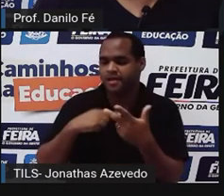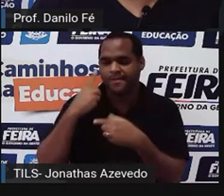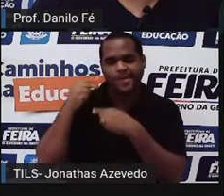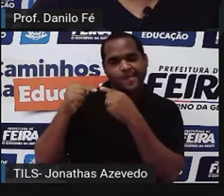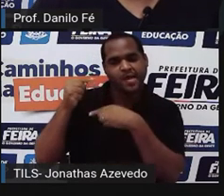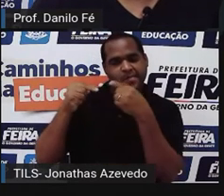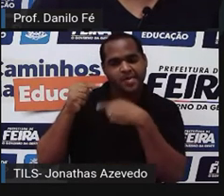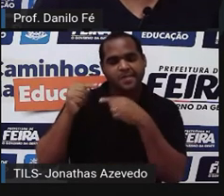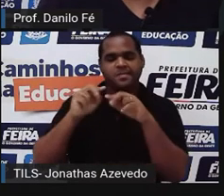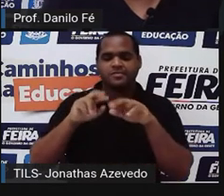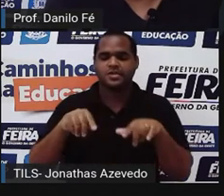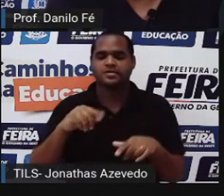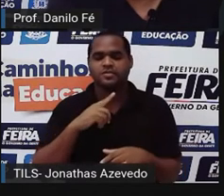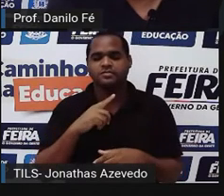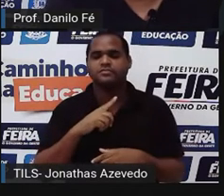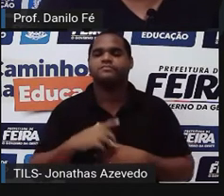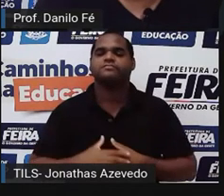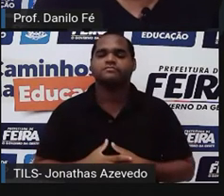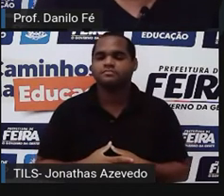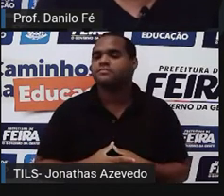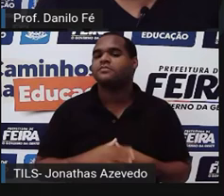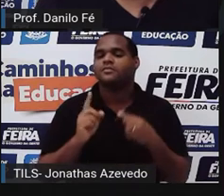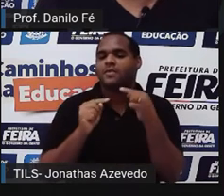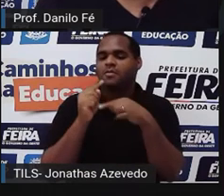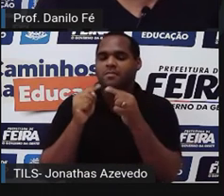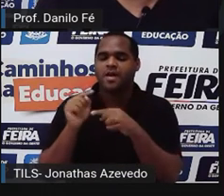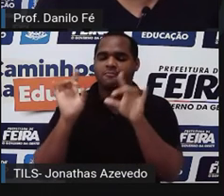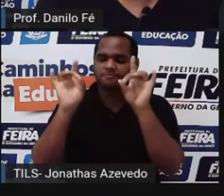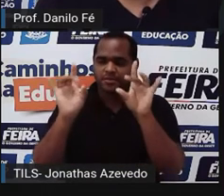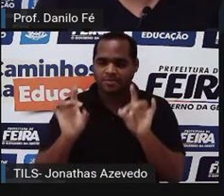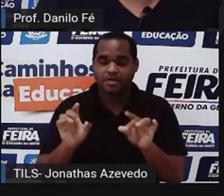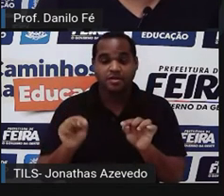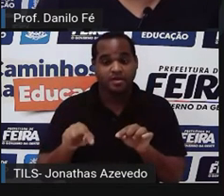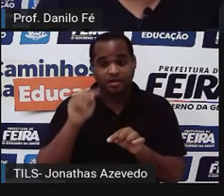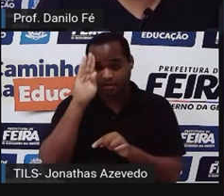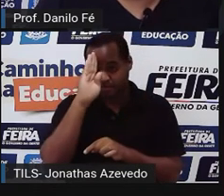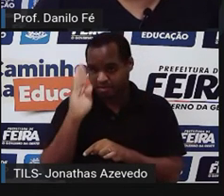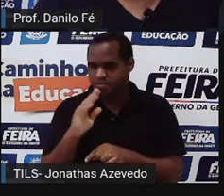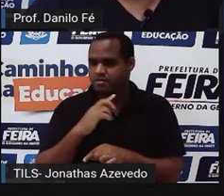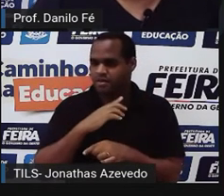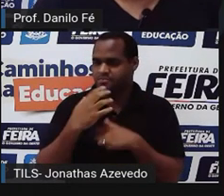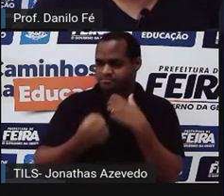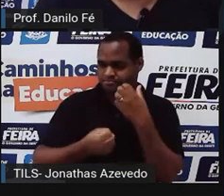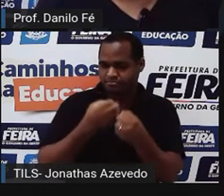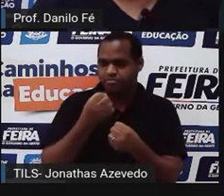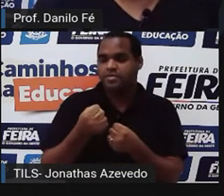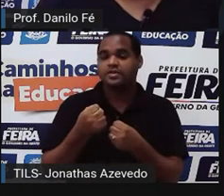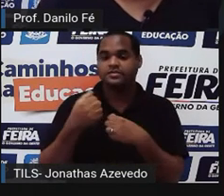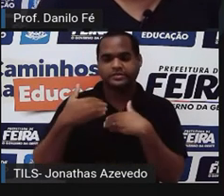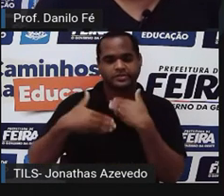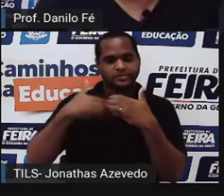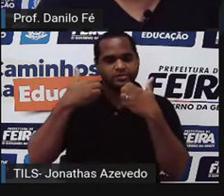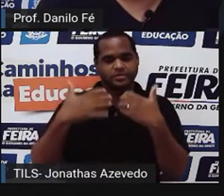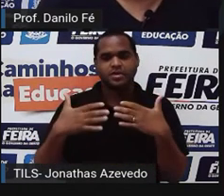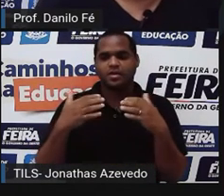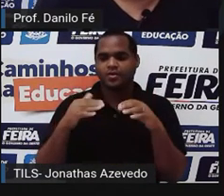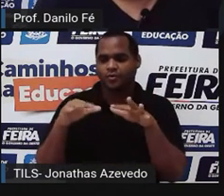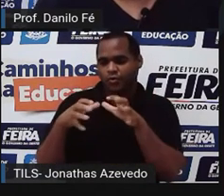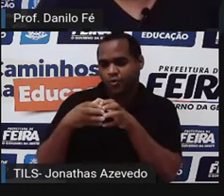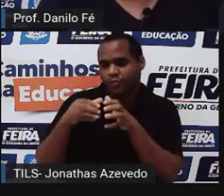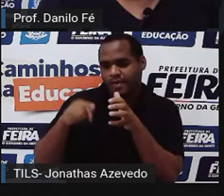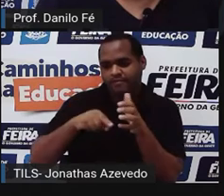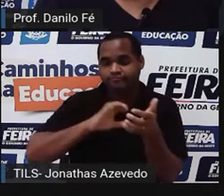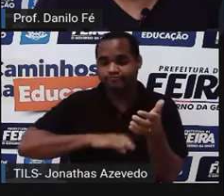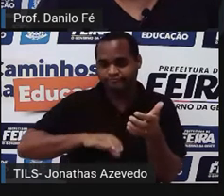estranho. Eles queriam que se revogasse todos os privilégios que o Brasil tinha obtido e que o Brasil voltasse a ser uma colônia de Portugal